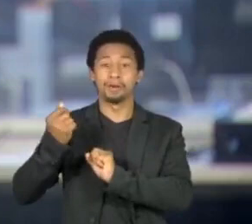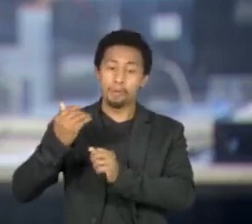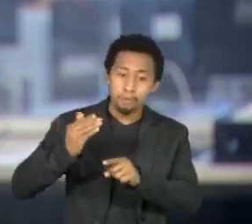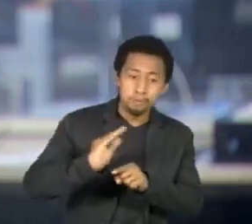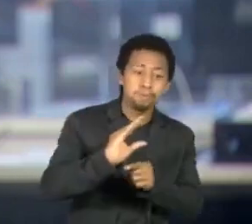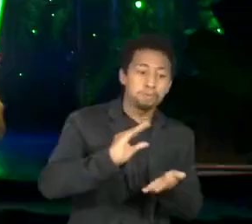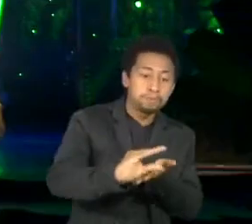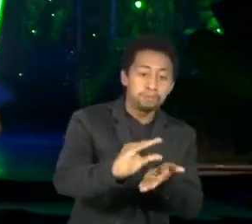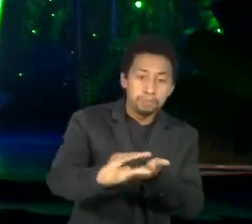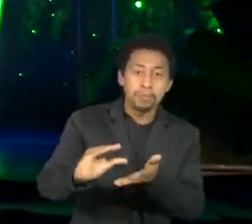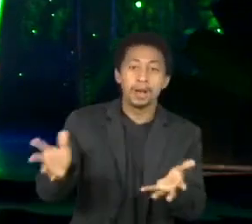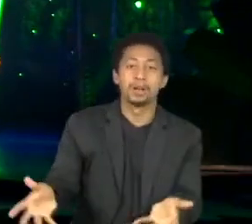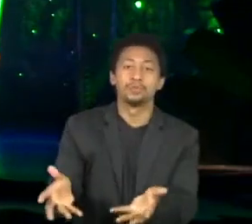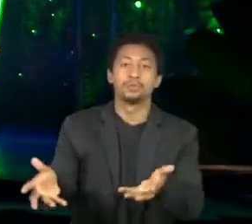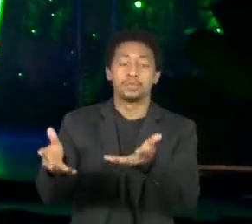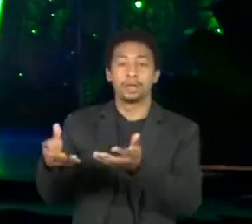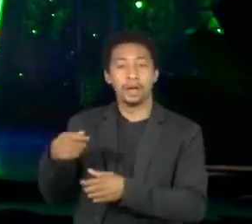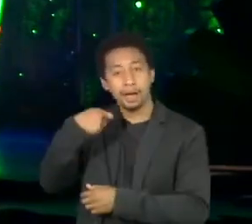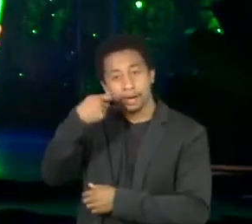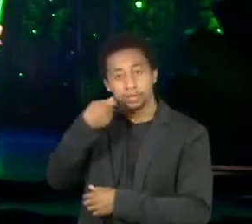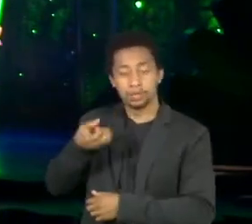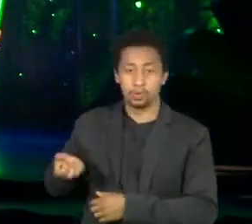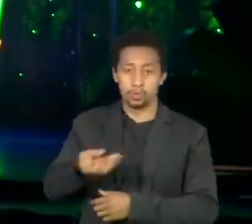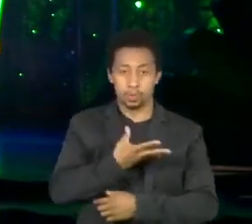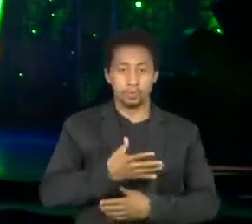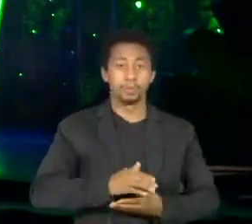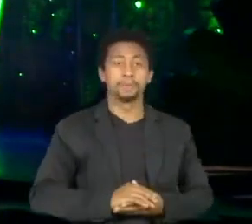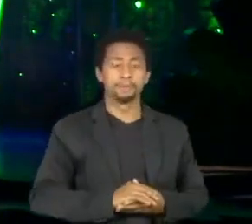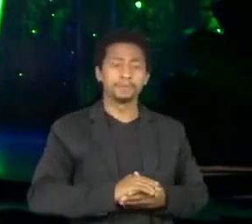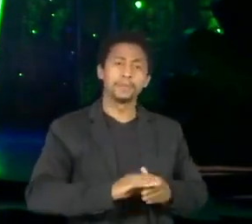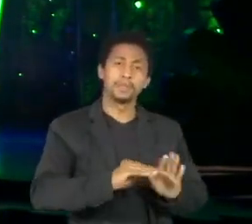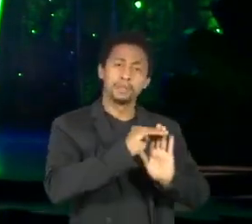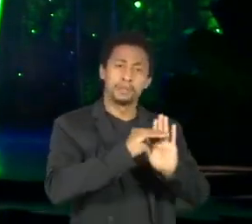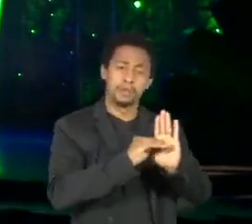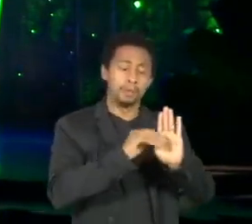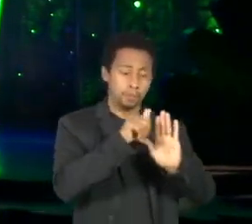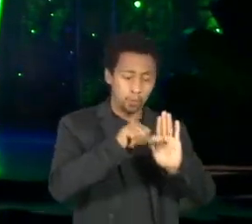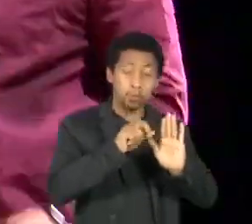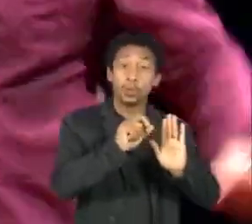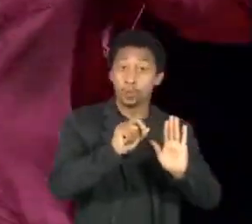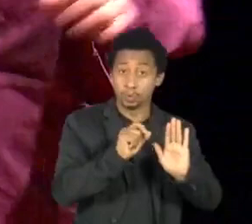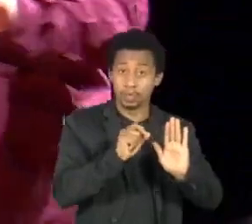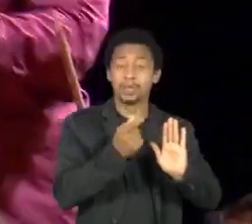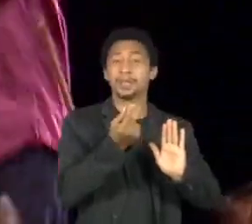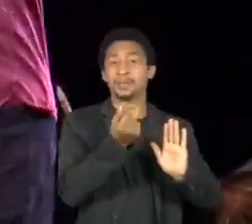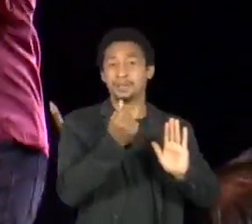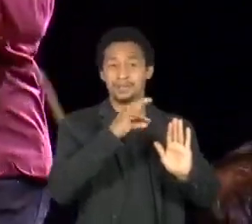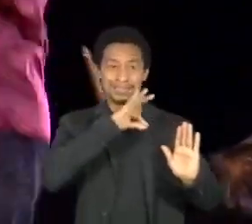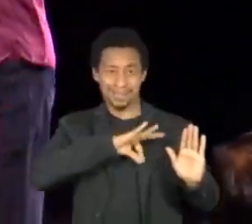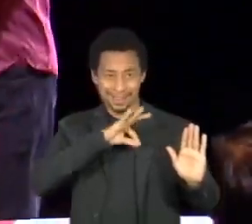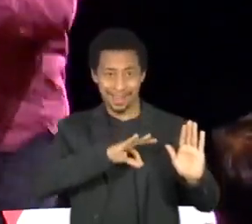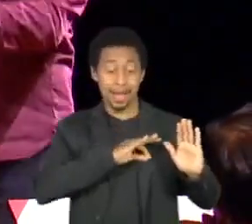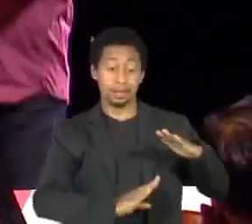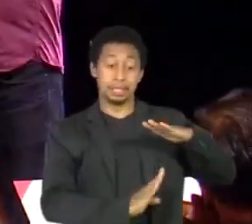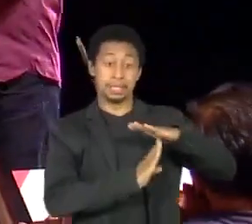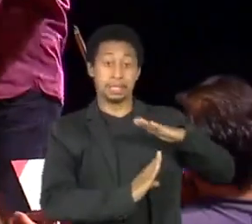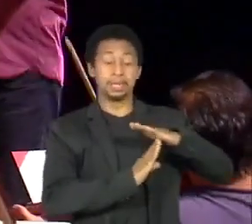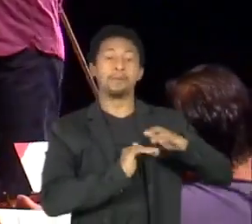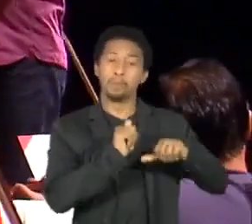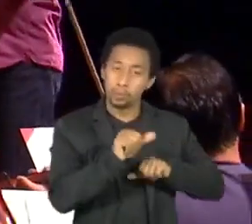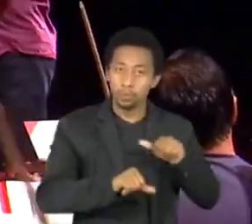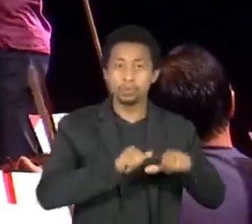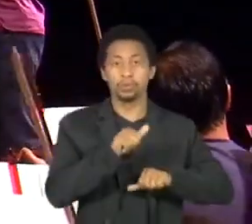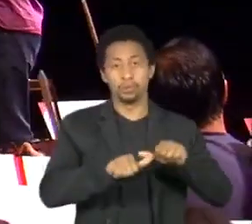iniciantes. Uma das principais mudanças foi a diminuição do teto do caixê individual de artistas com